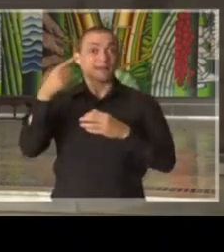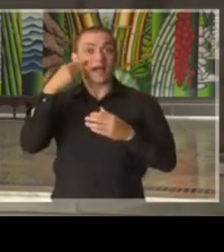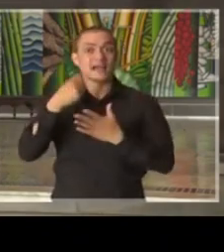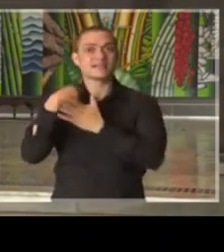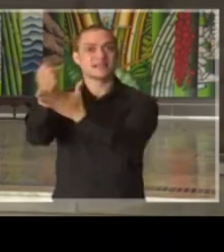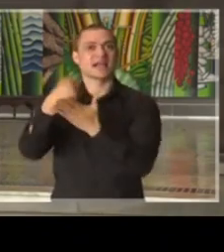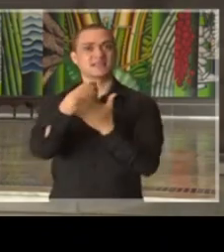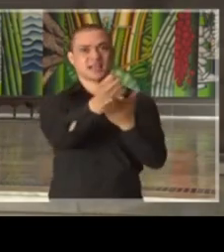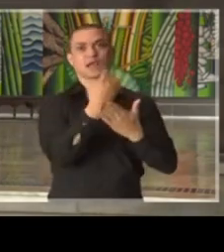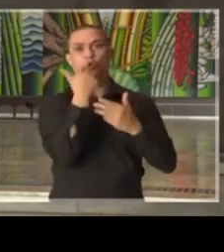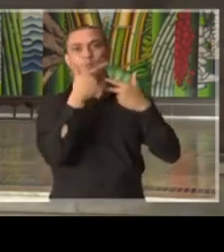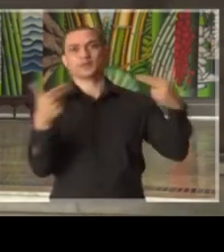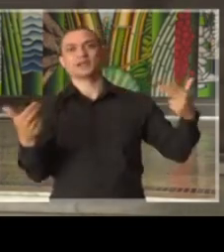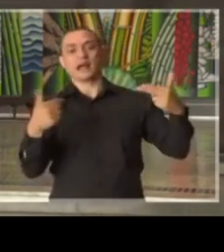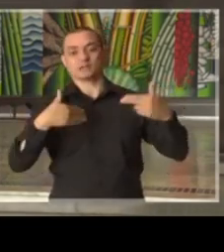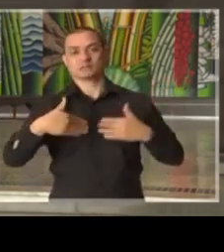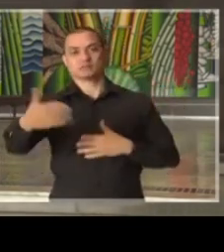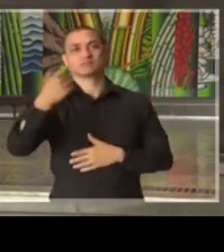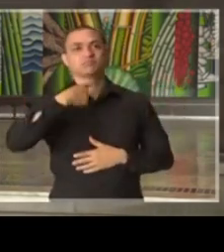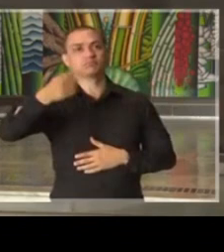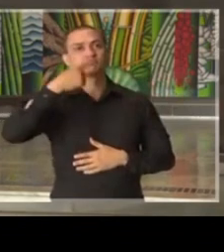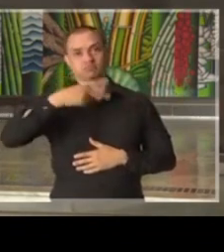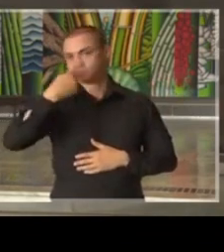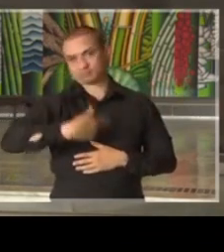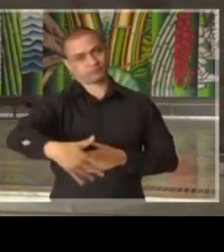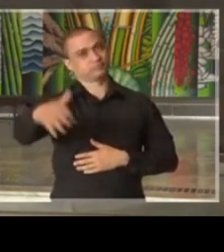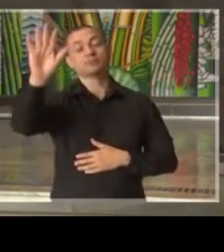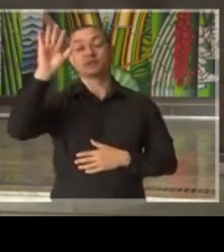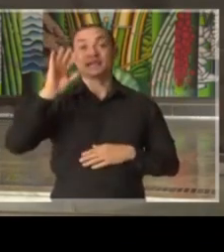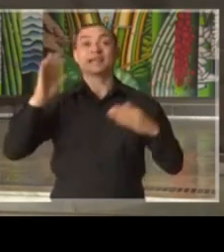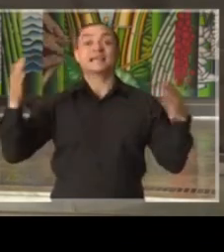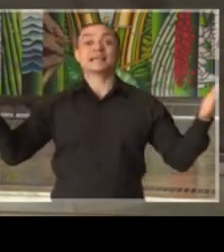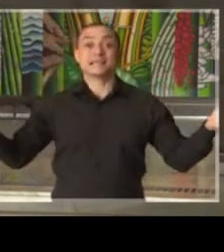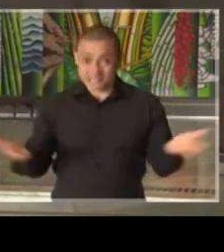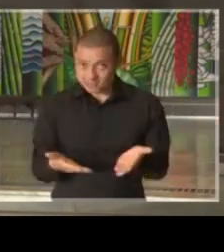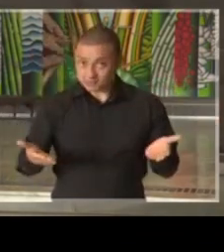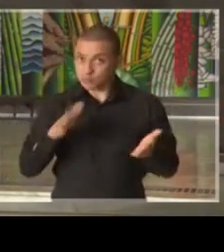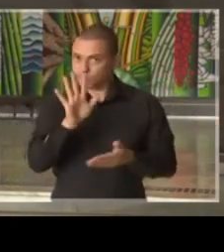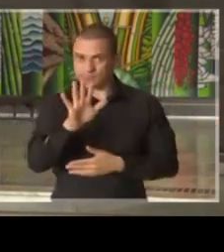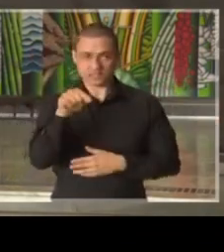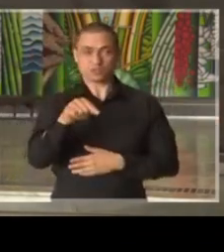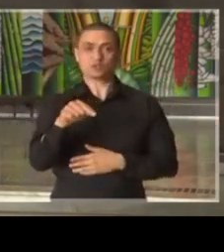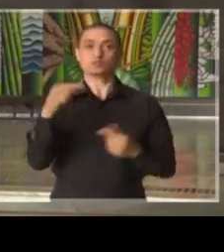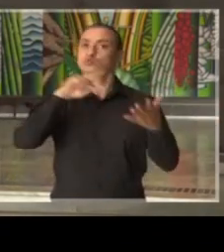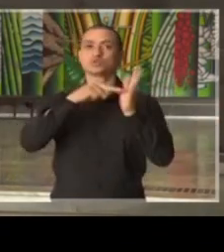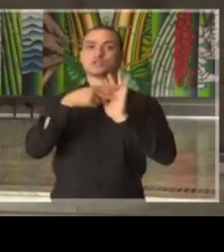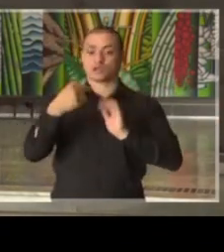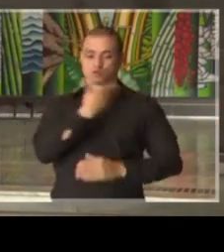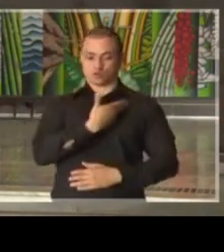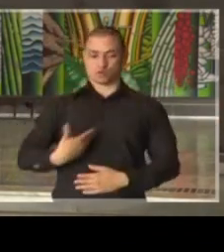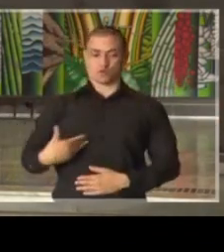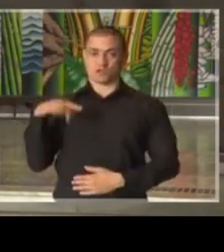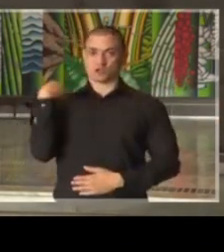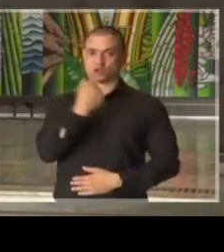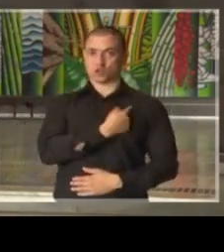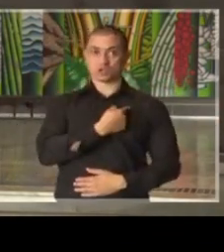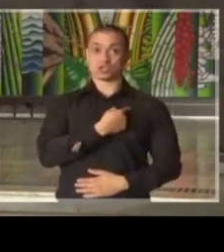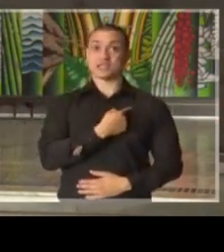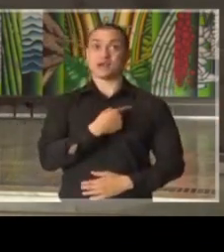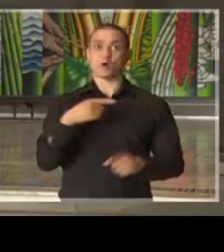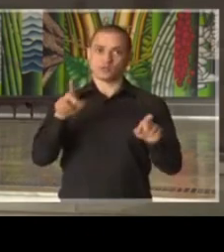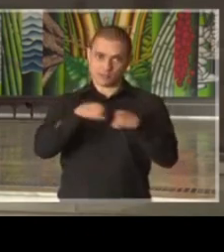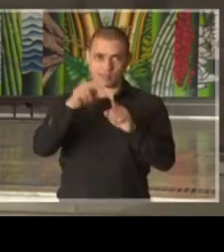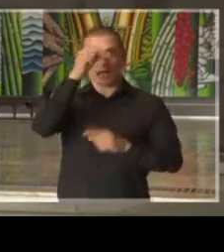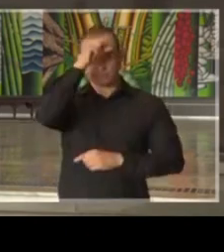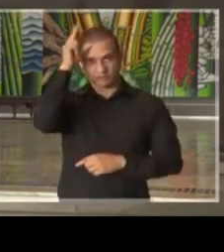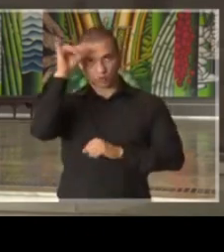ao longo das próximas semanas. Isto, no entanto, Marcela, não implique que o governo do Estado de São Paulo, a Prefeitura